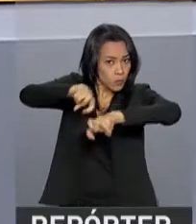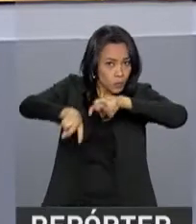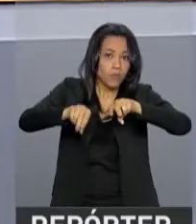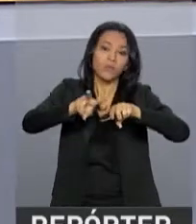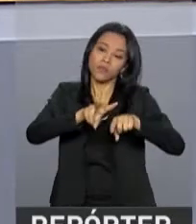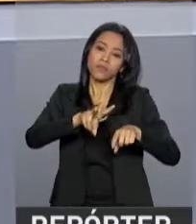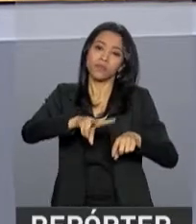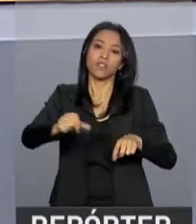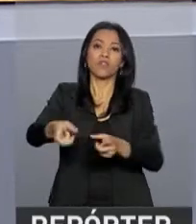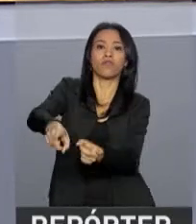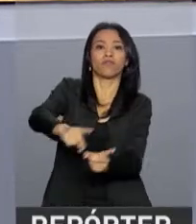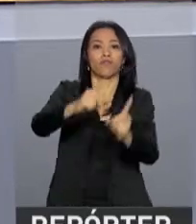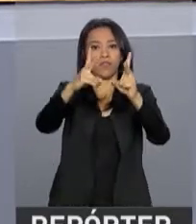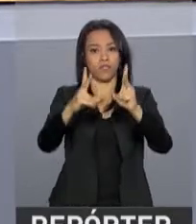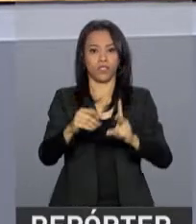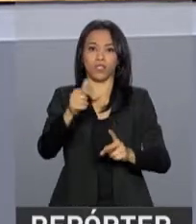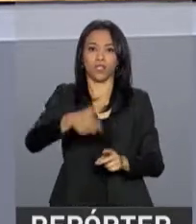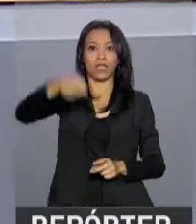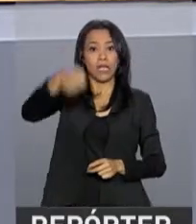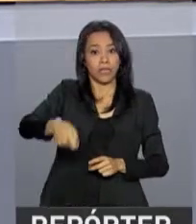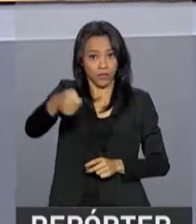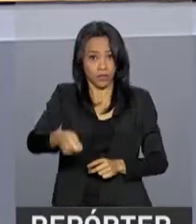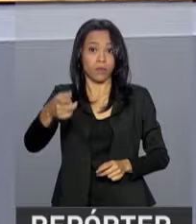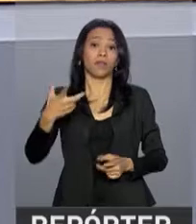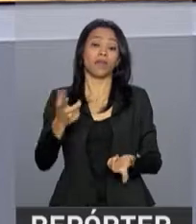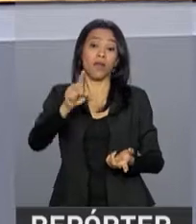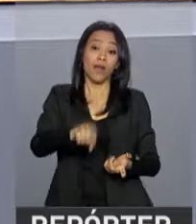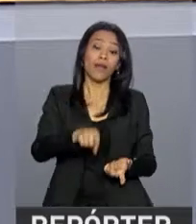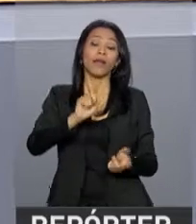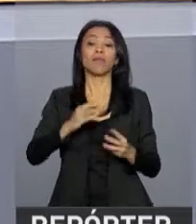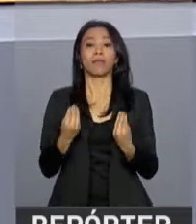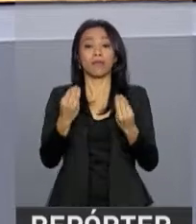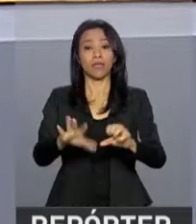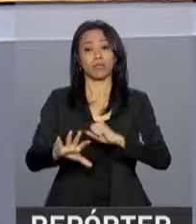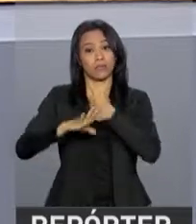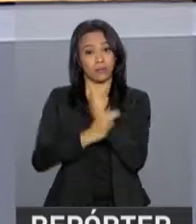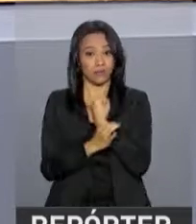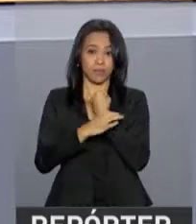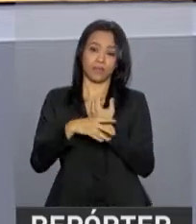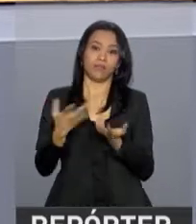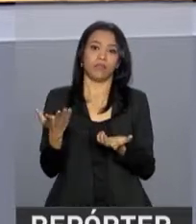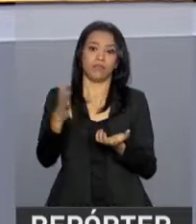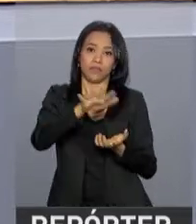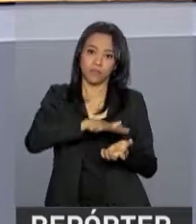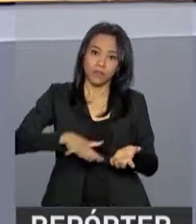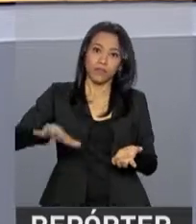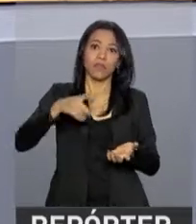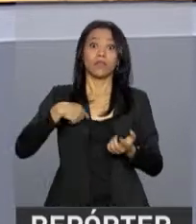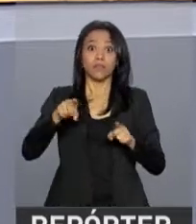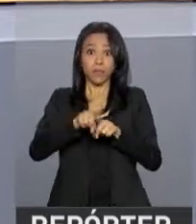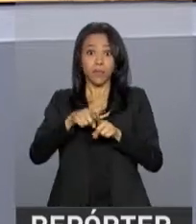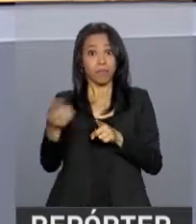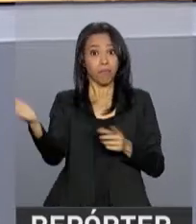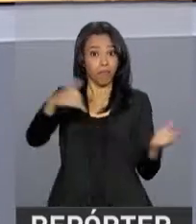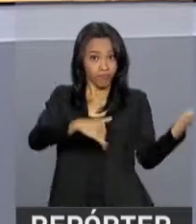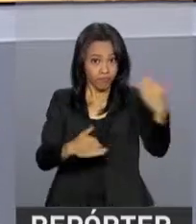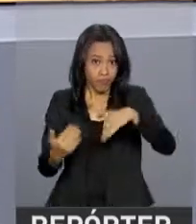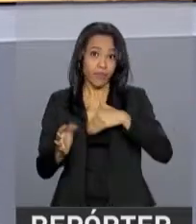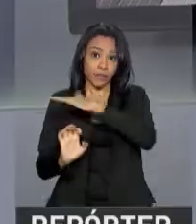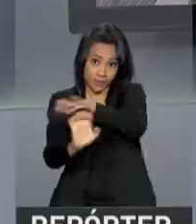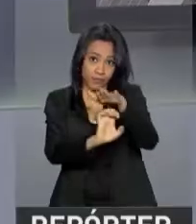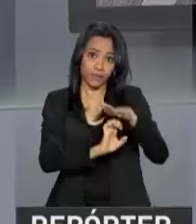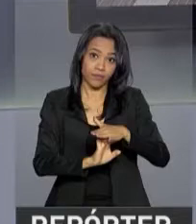aguardado pelo setor como um importante passo para criar segurança jurídica e tornar o segmento atrativo para investimentos.